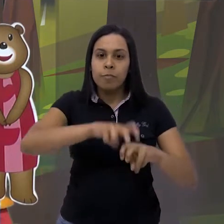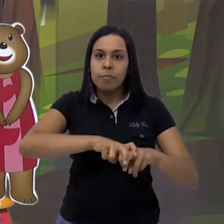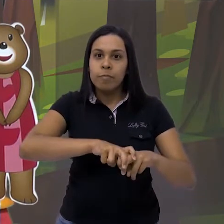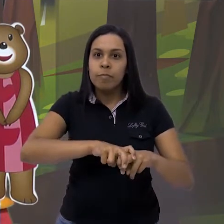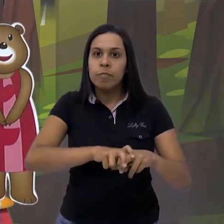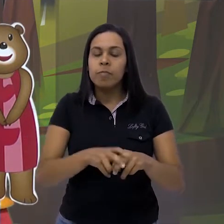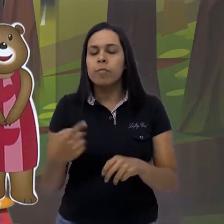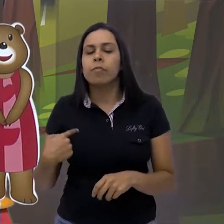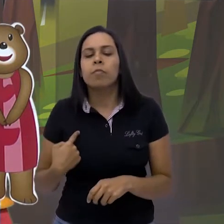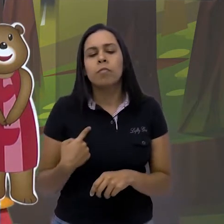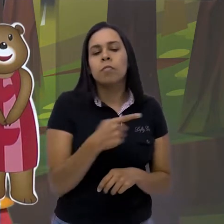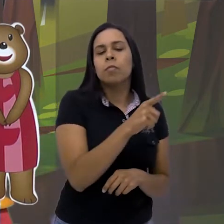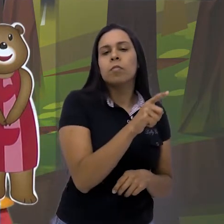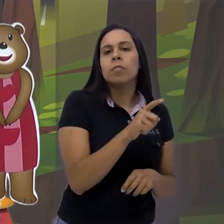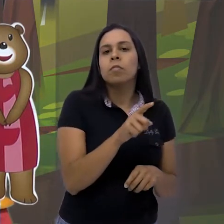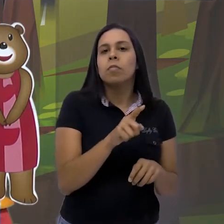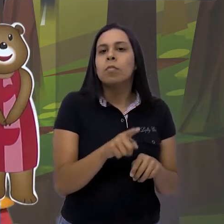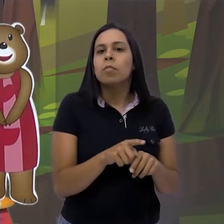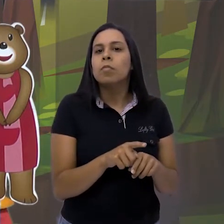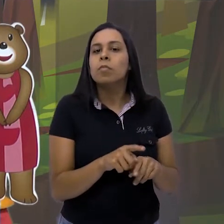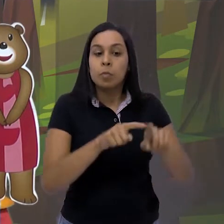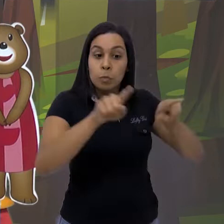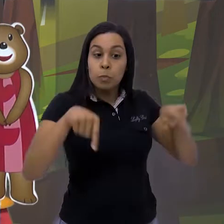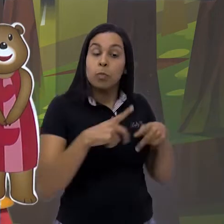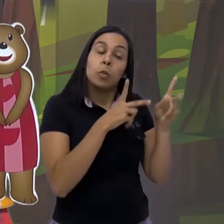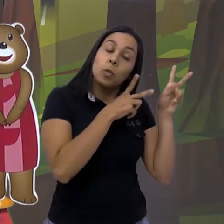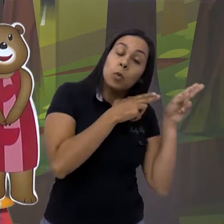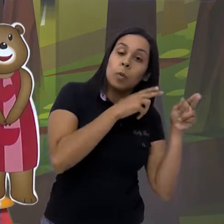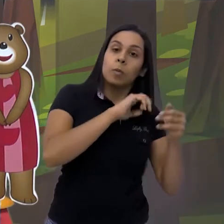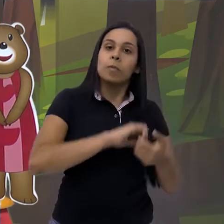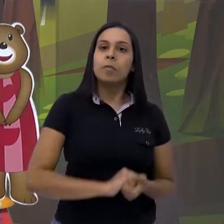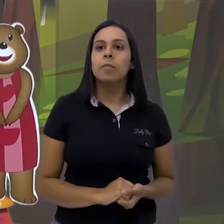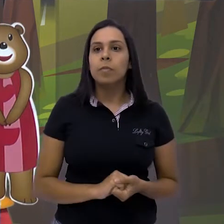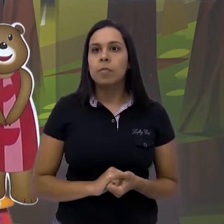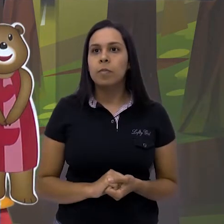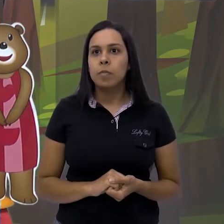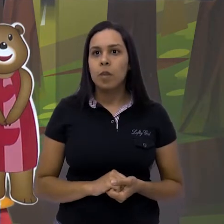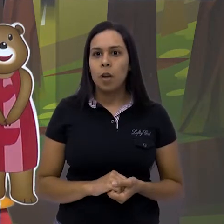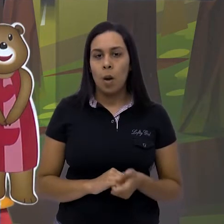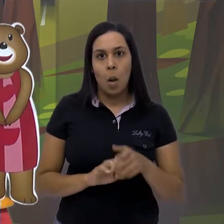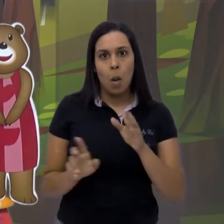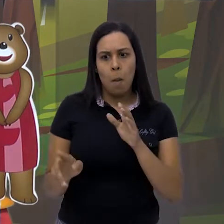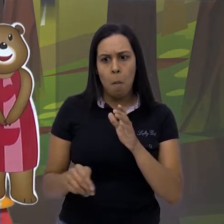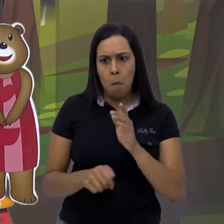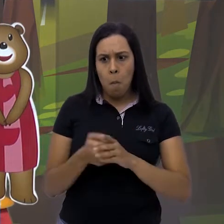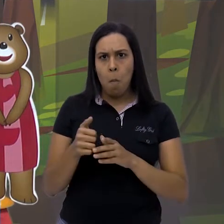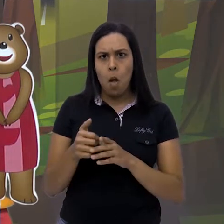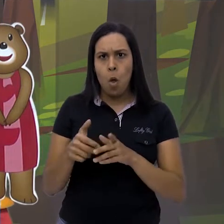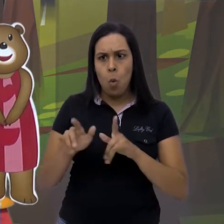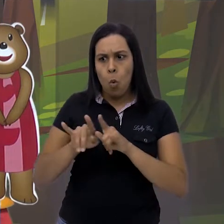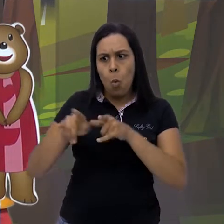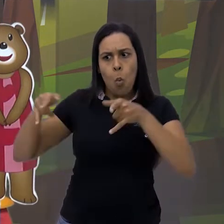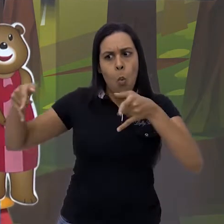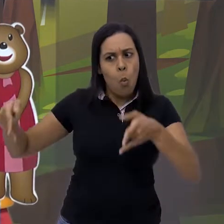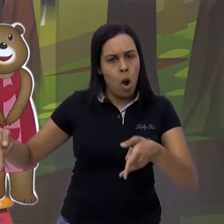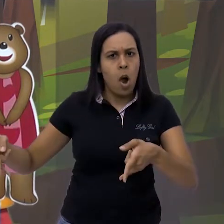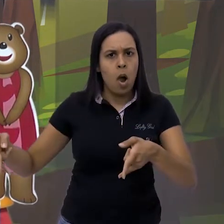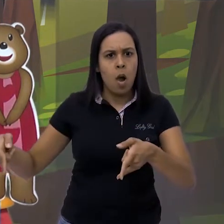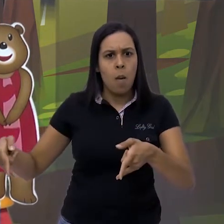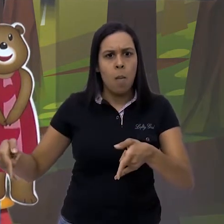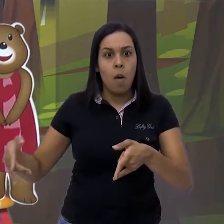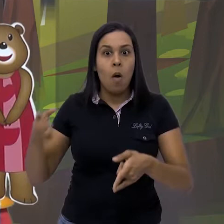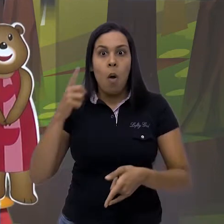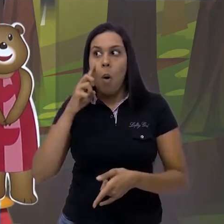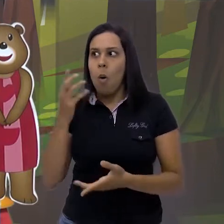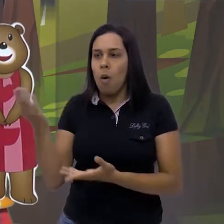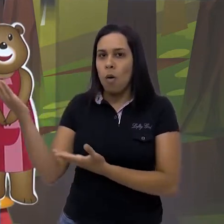foi para a do quarto. Quando chegou no quarto, ela viu primeiro uma cama grande. Deixa eu mostrar para